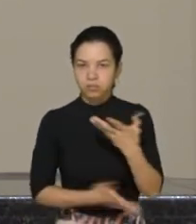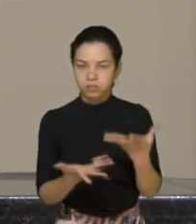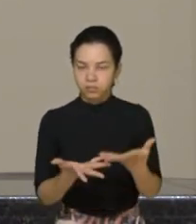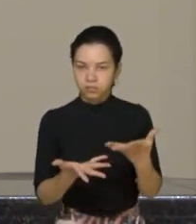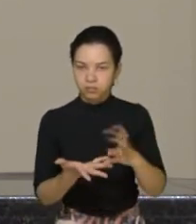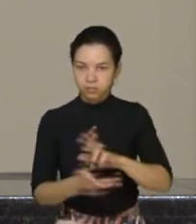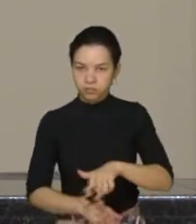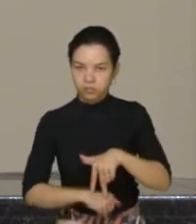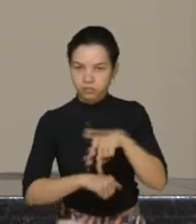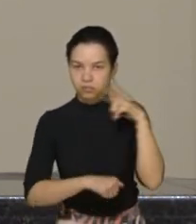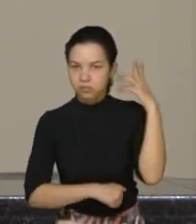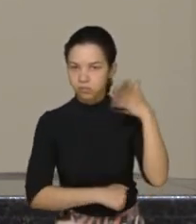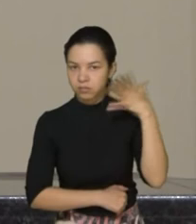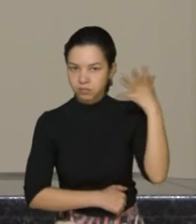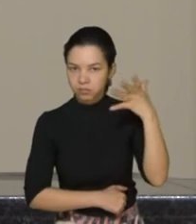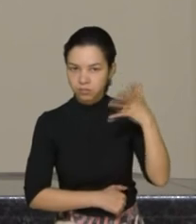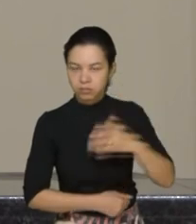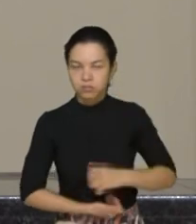da palavra.